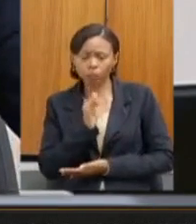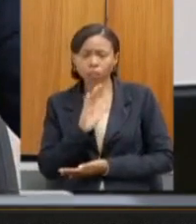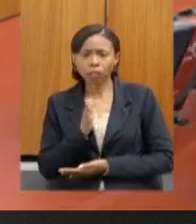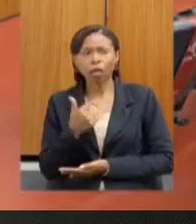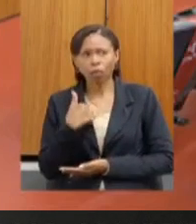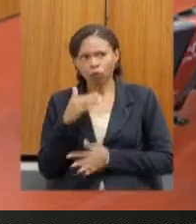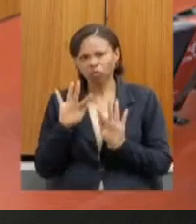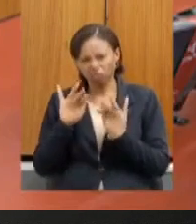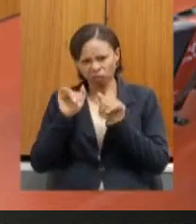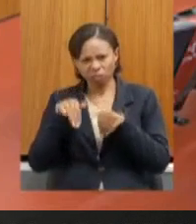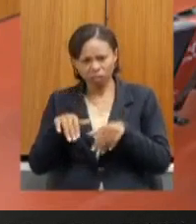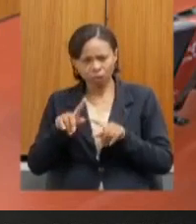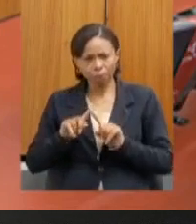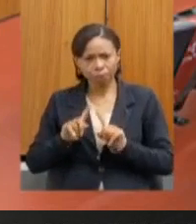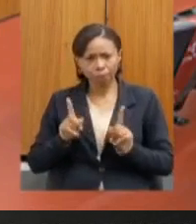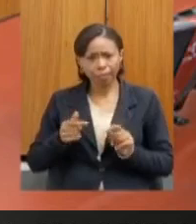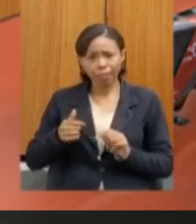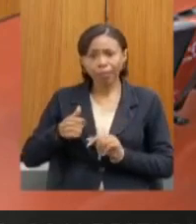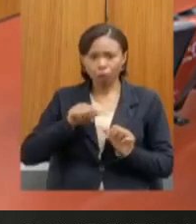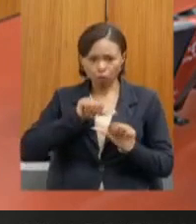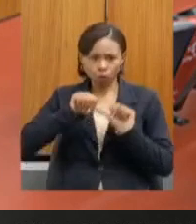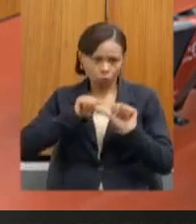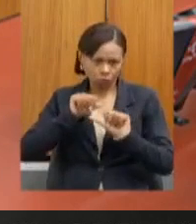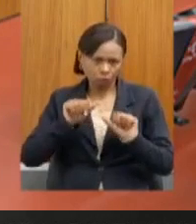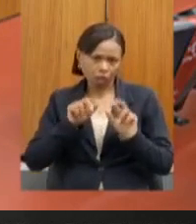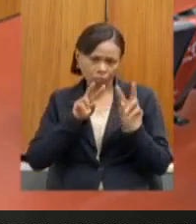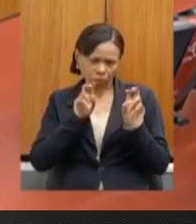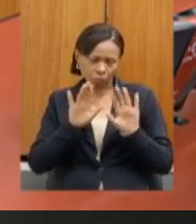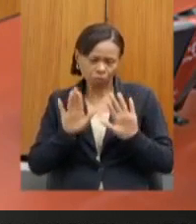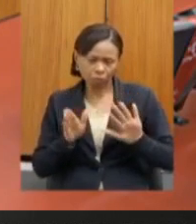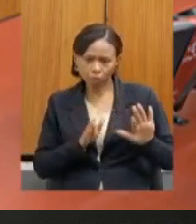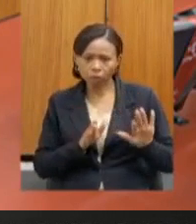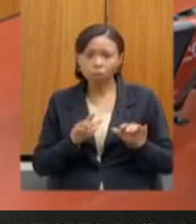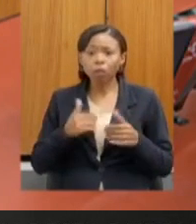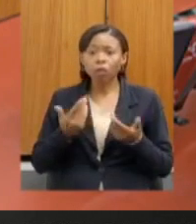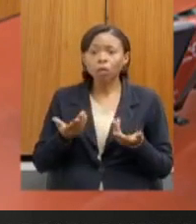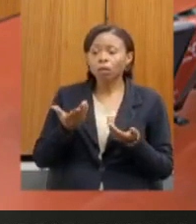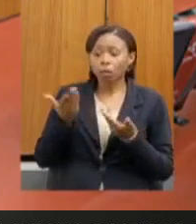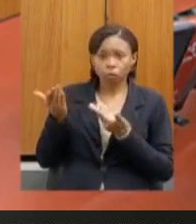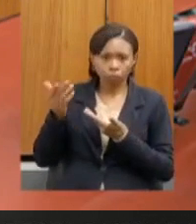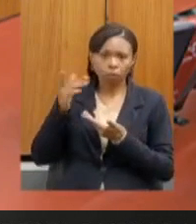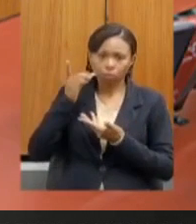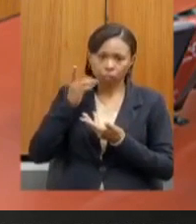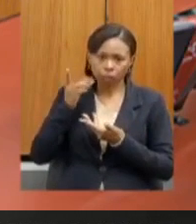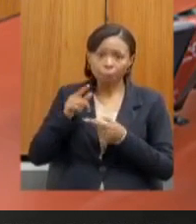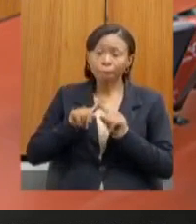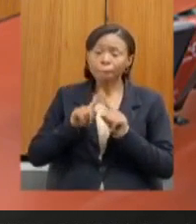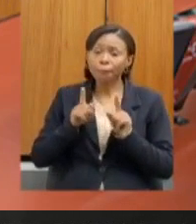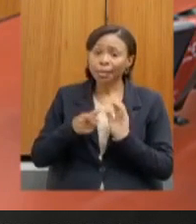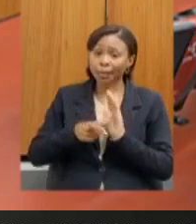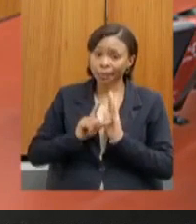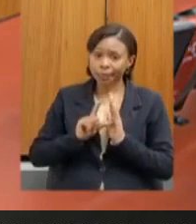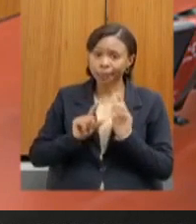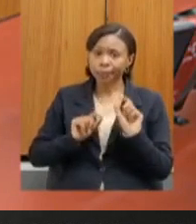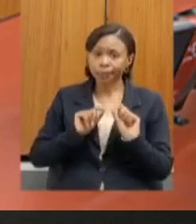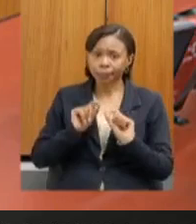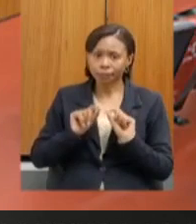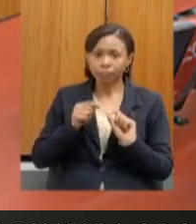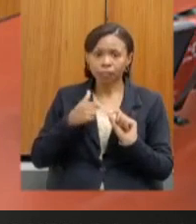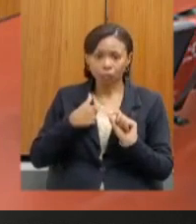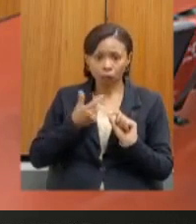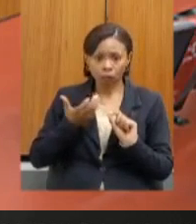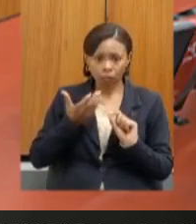finalizar, passar primeiro, mudar um pouquinho e passar primeiro para os colegas parlamentares, mas eu quero